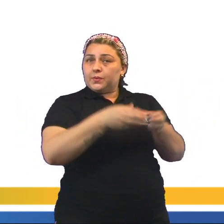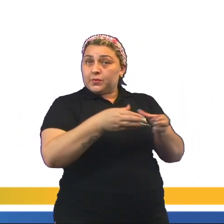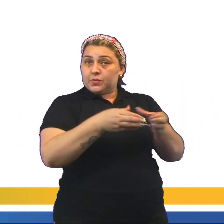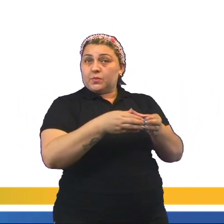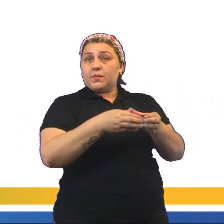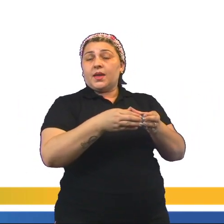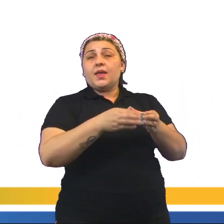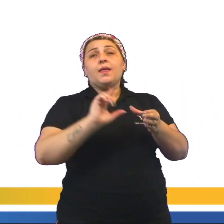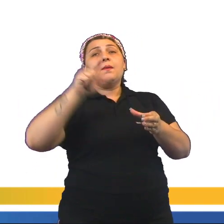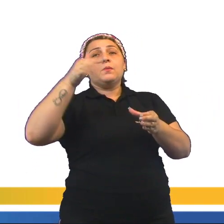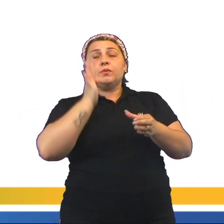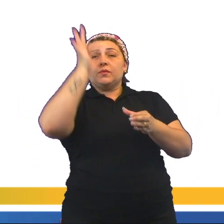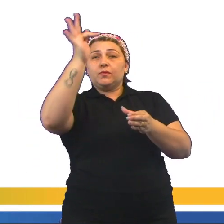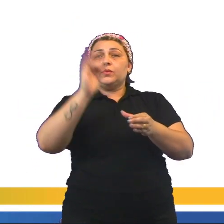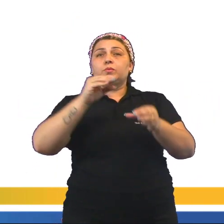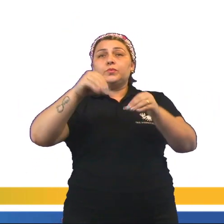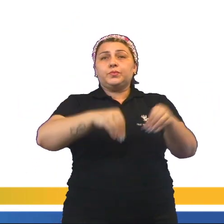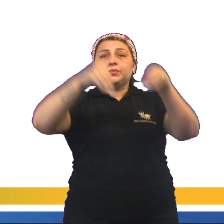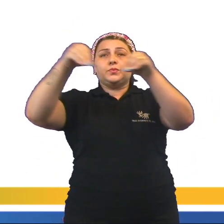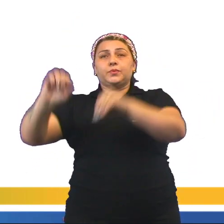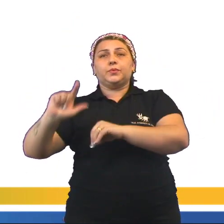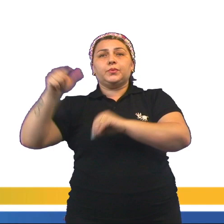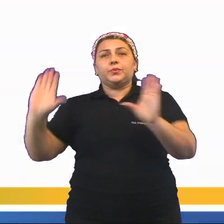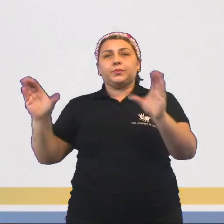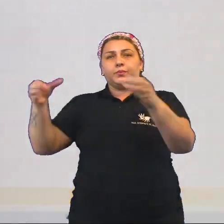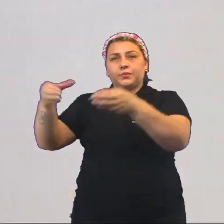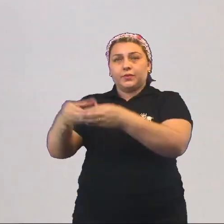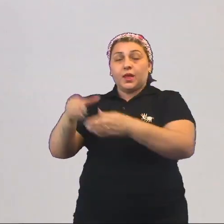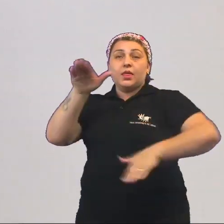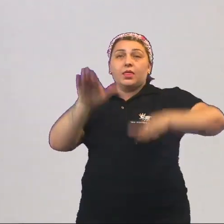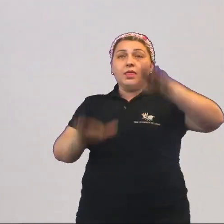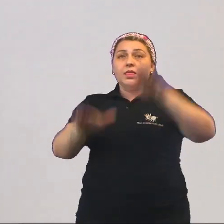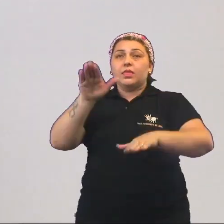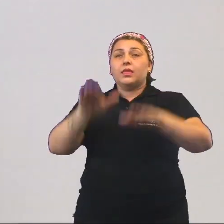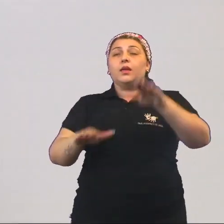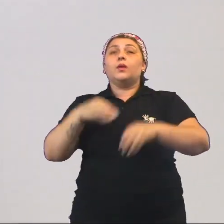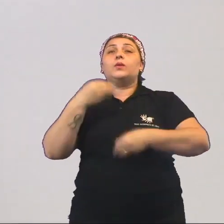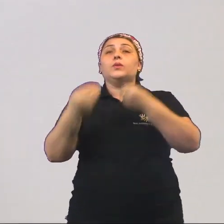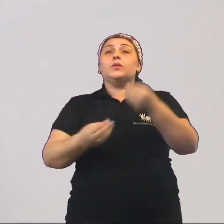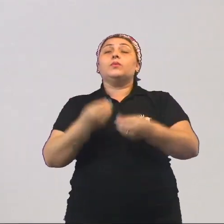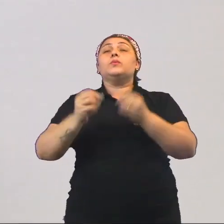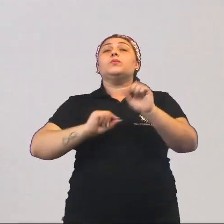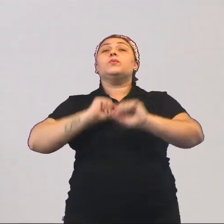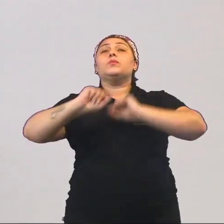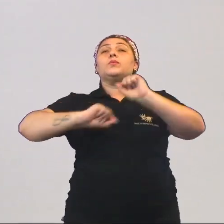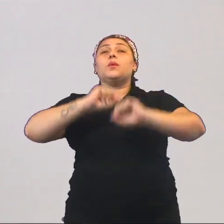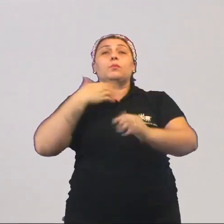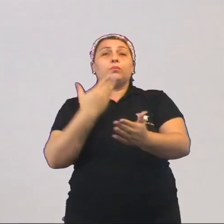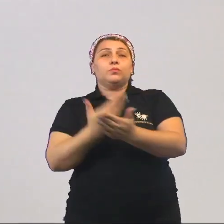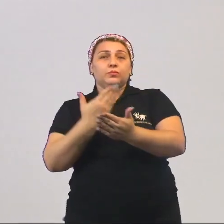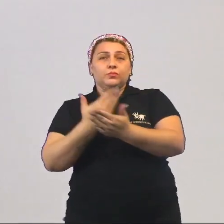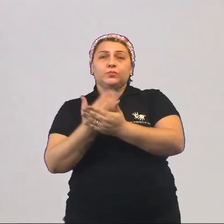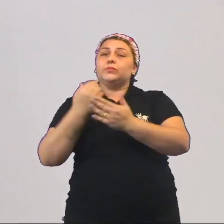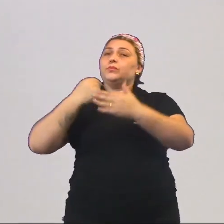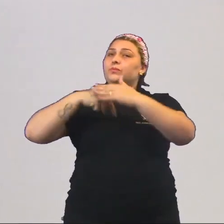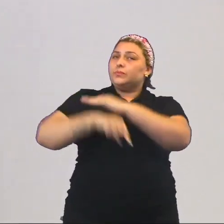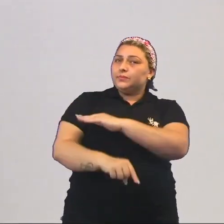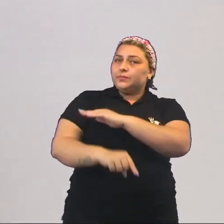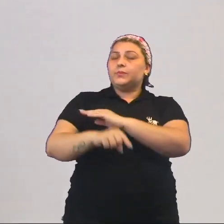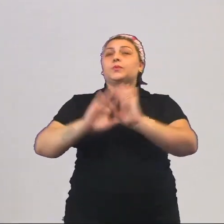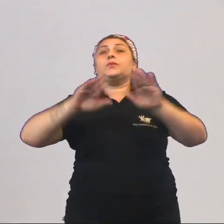social e, depois, eu posso pertencer a uma outra classe social. Qual é o fator